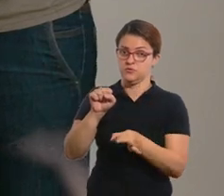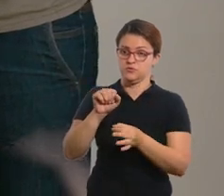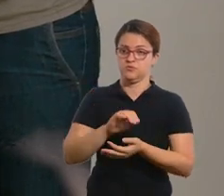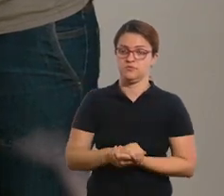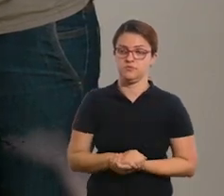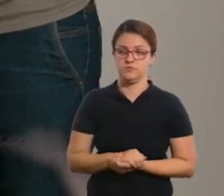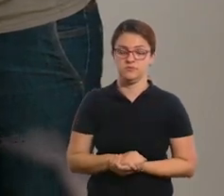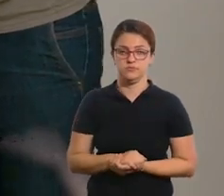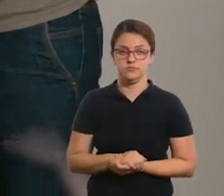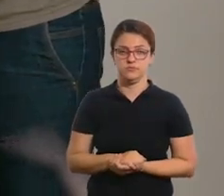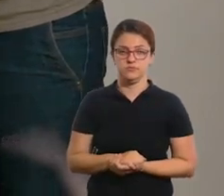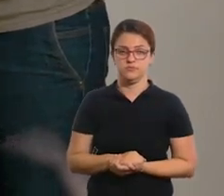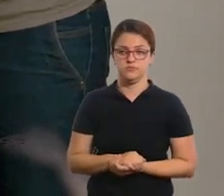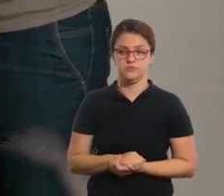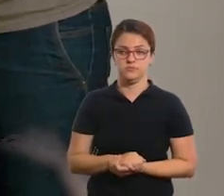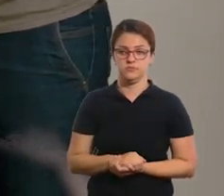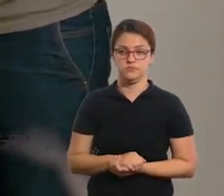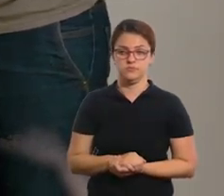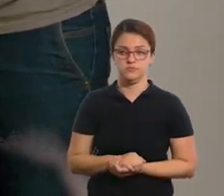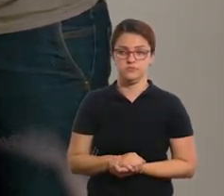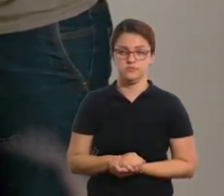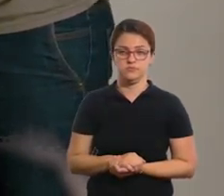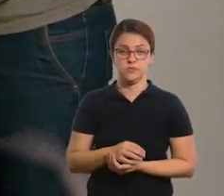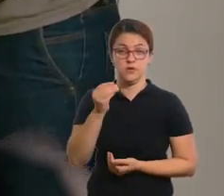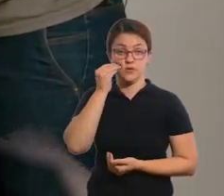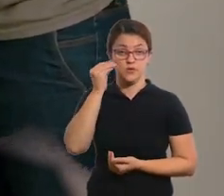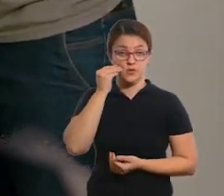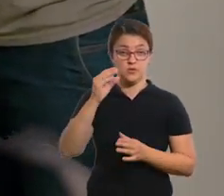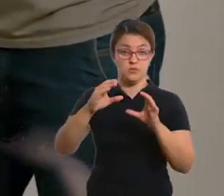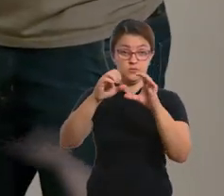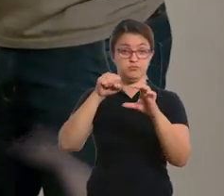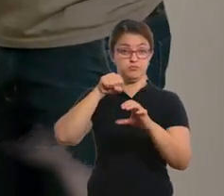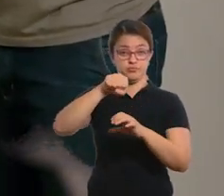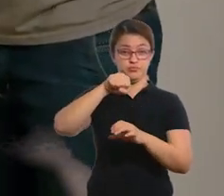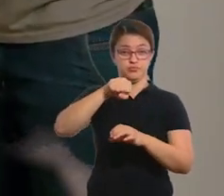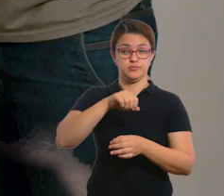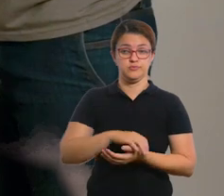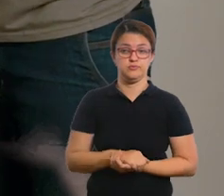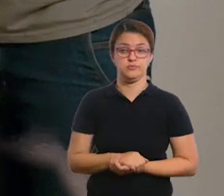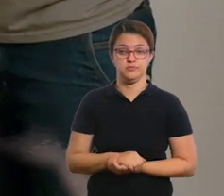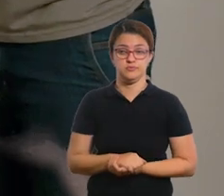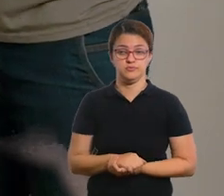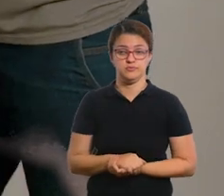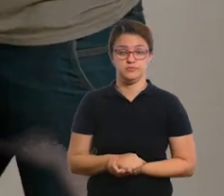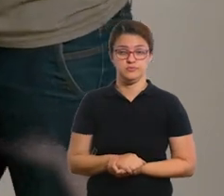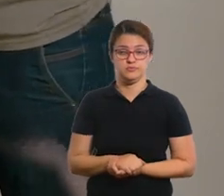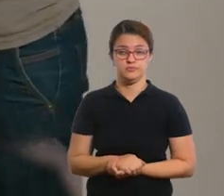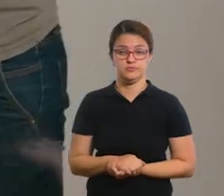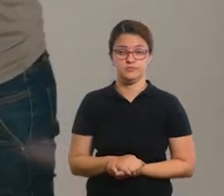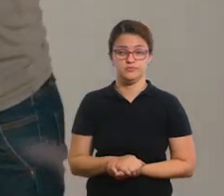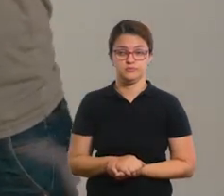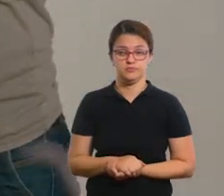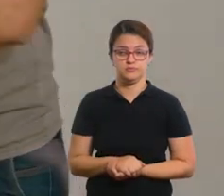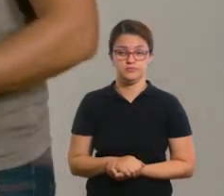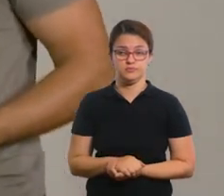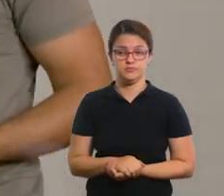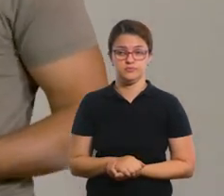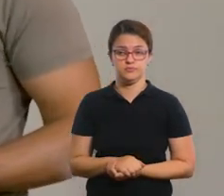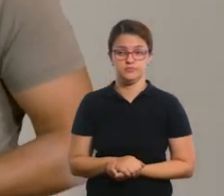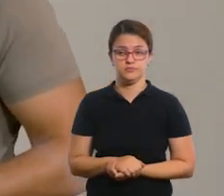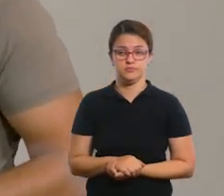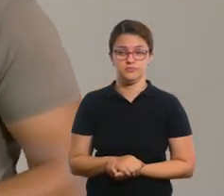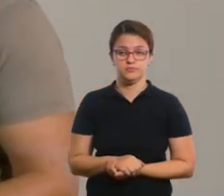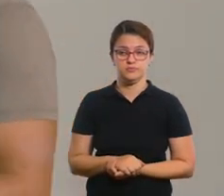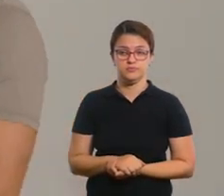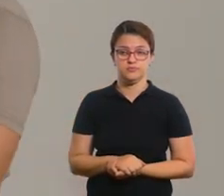Fecha bem como se fosse segurar um lápis. As duas mãozinhas não pode abrir e eu vou ter que dar soco na bexiga, tá? Pode ser soco bem levinho, ela tem que ter